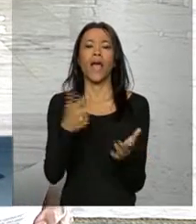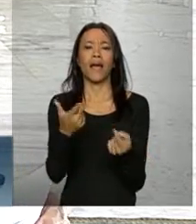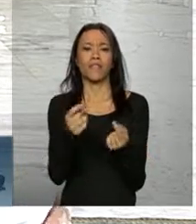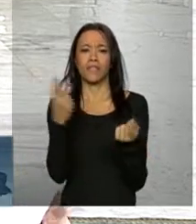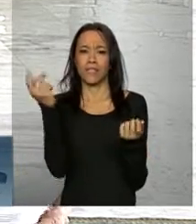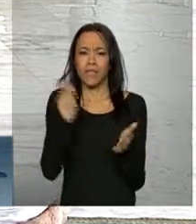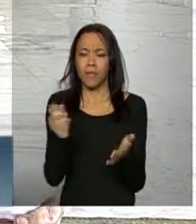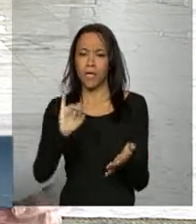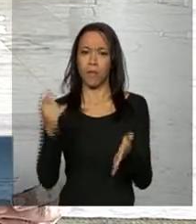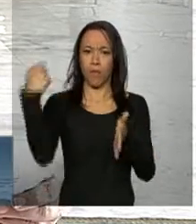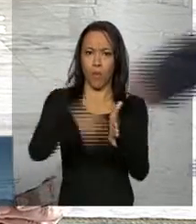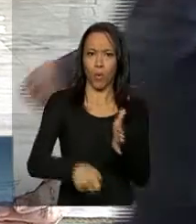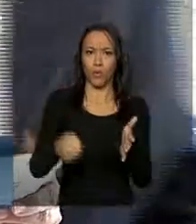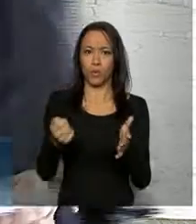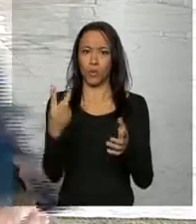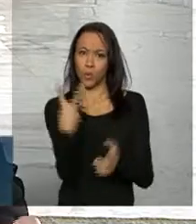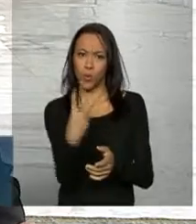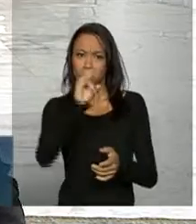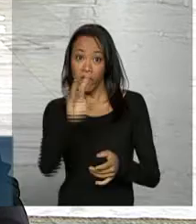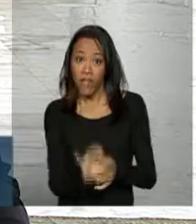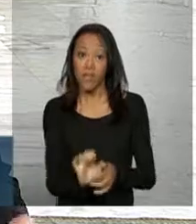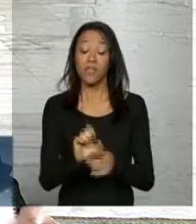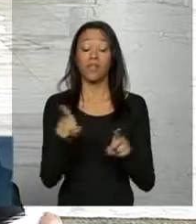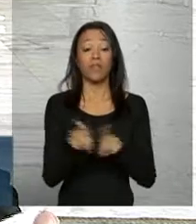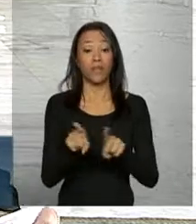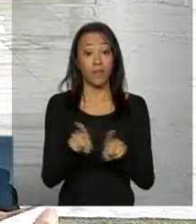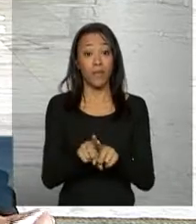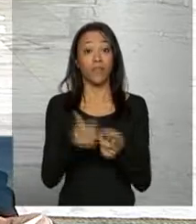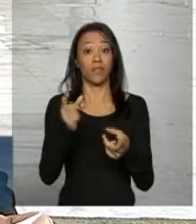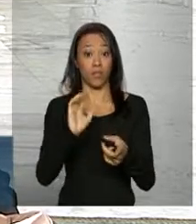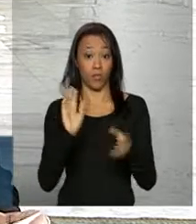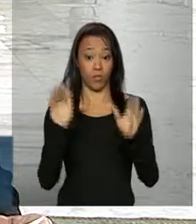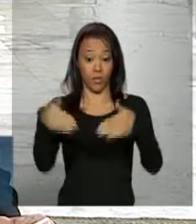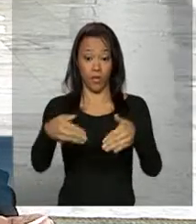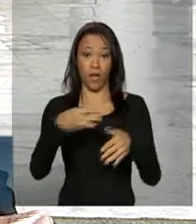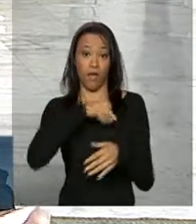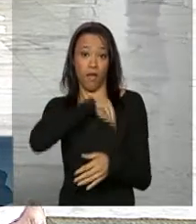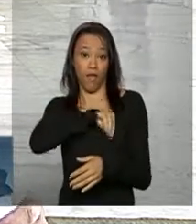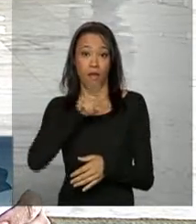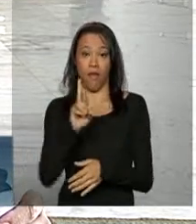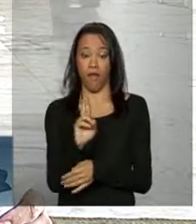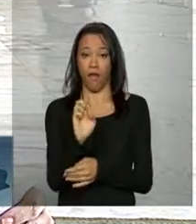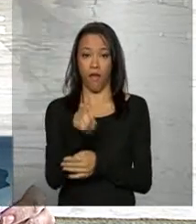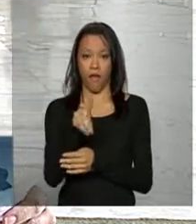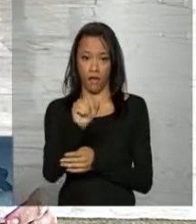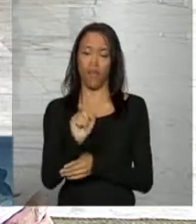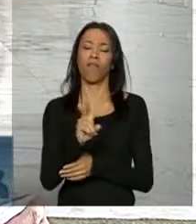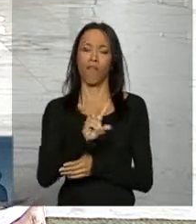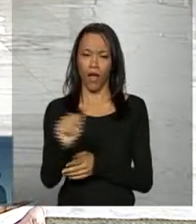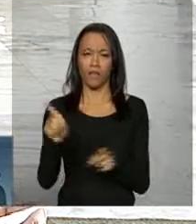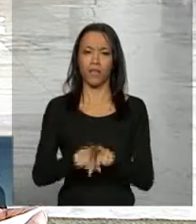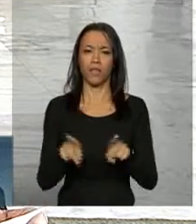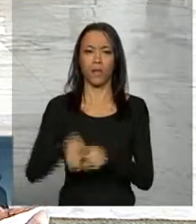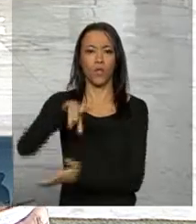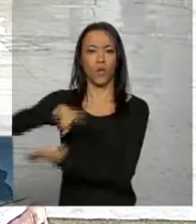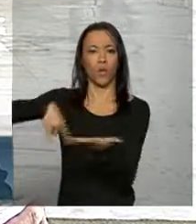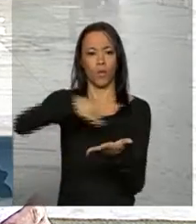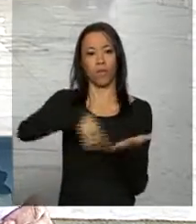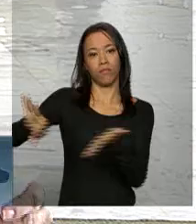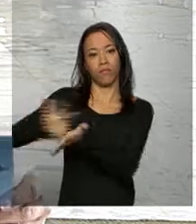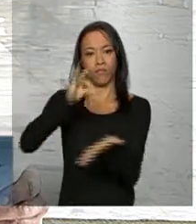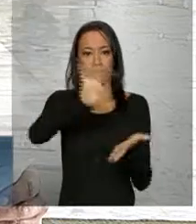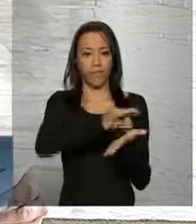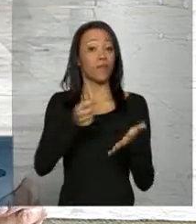e prevenir a evasão fiscal do imposto sobre a renda. Ainda serão assinados documentos de cooperação